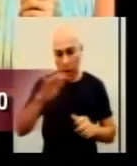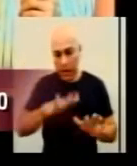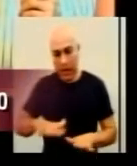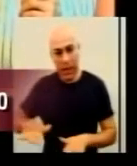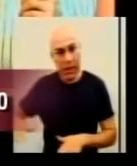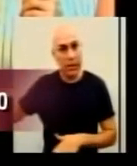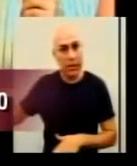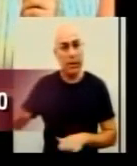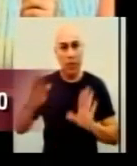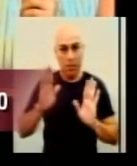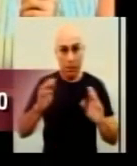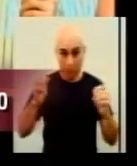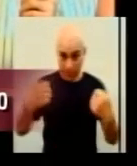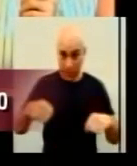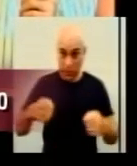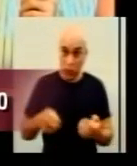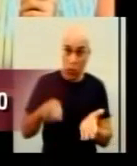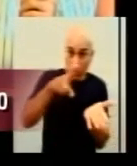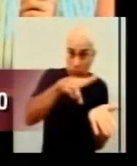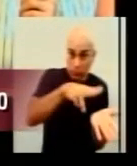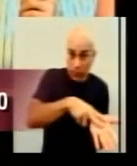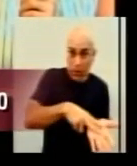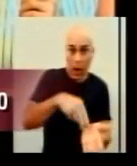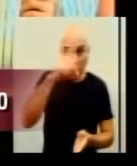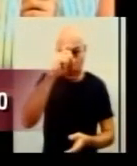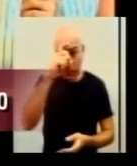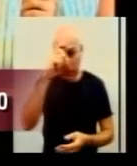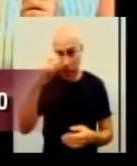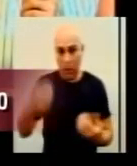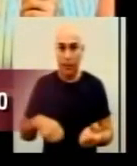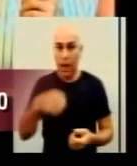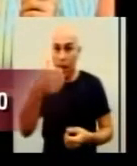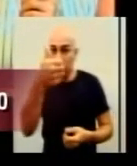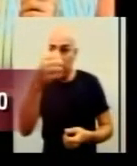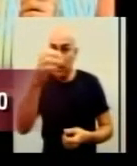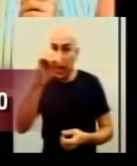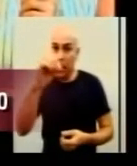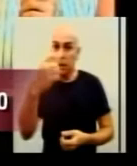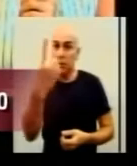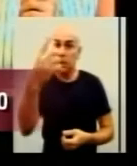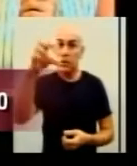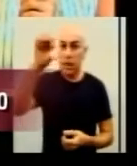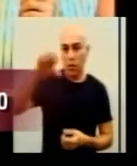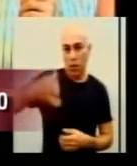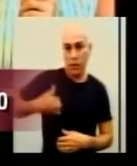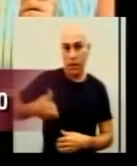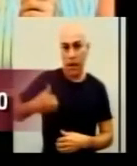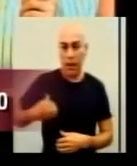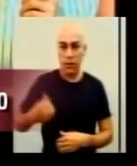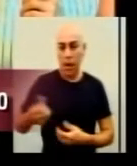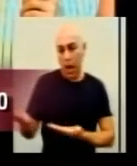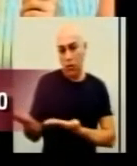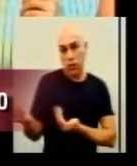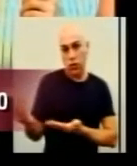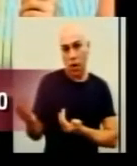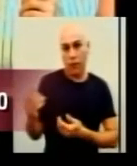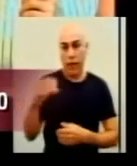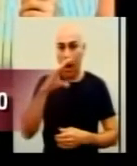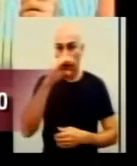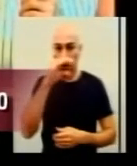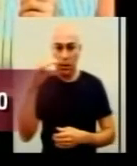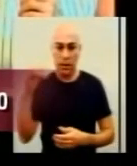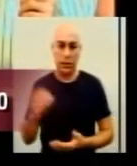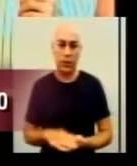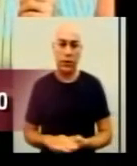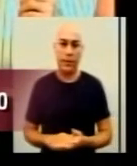internação, por conta da doença confirmados, e de 10 a 19 nós tivemos 11 adolescentes. Olha